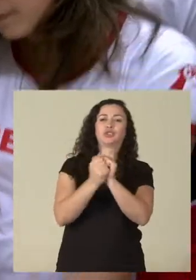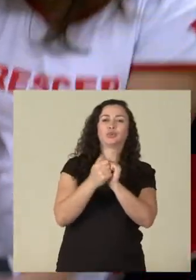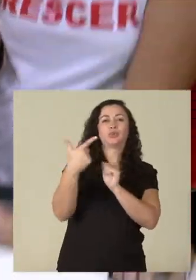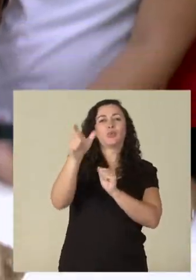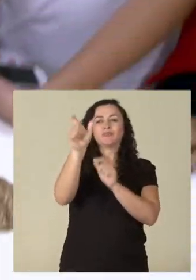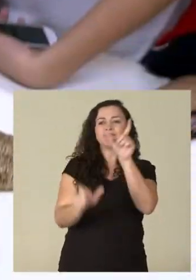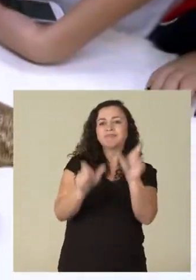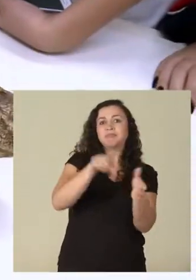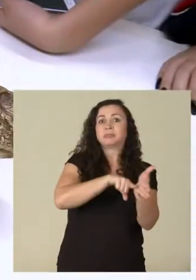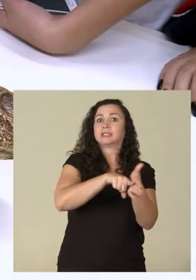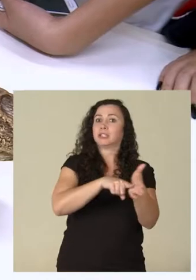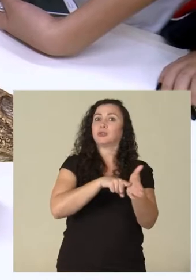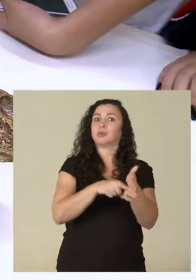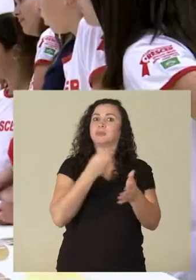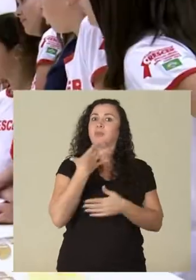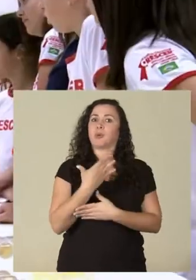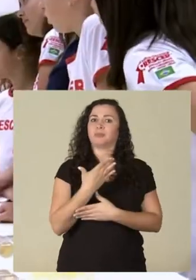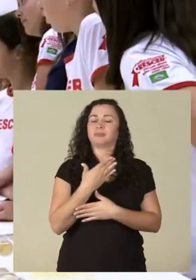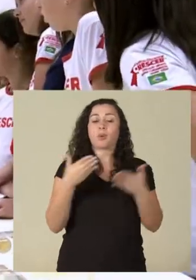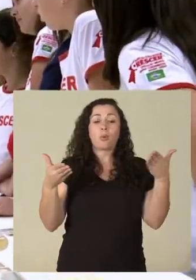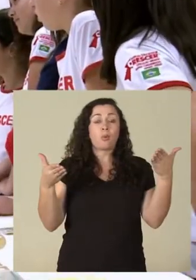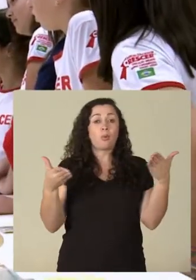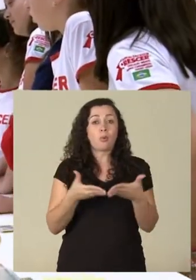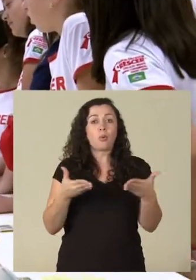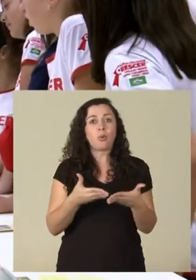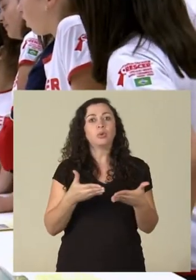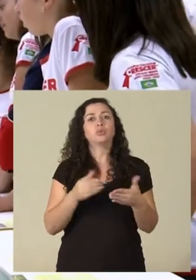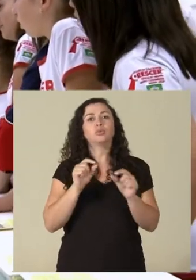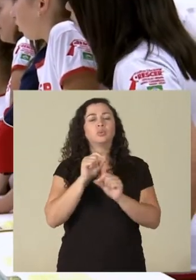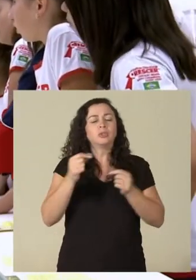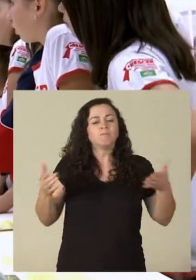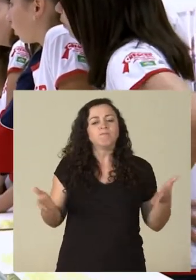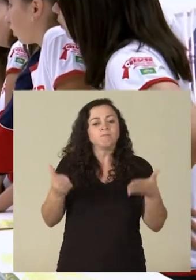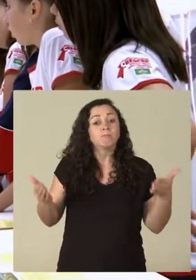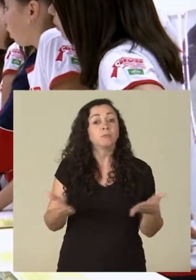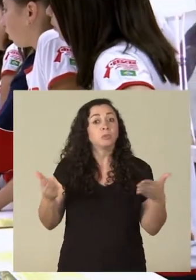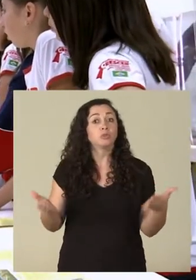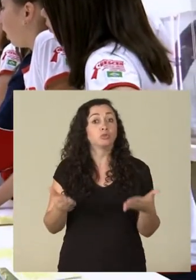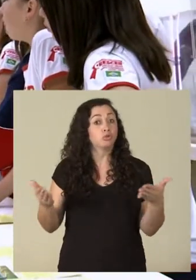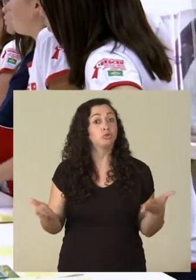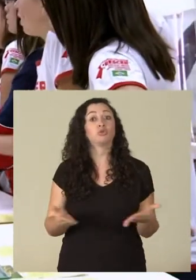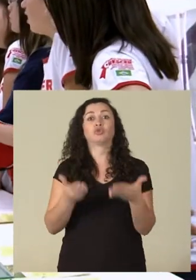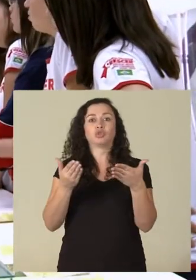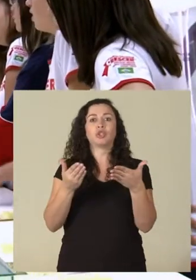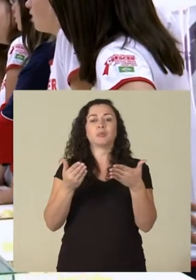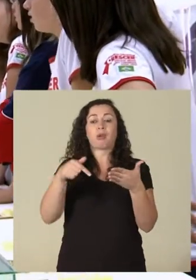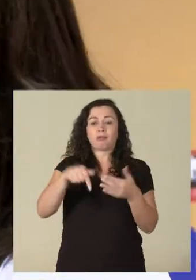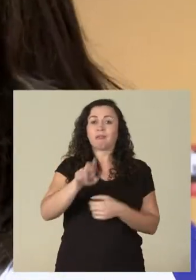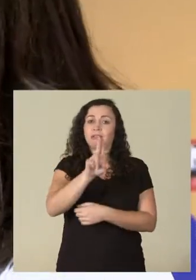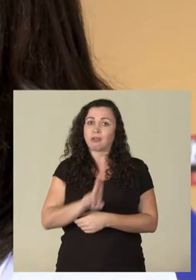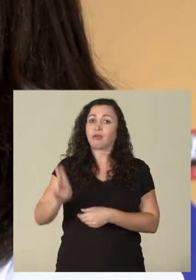pesquisa com bons pesquisadores. Hoje em dia, uma coisa que está sendo muito estimulada dentro da